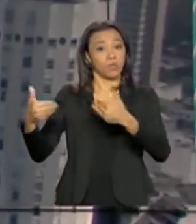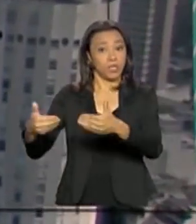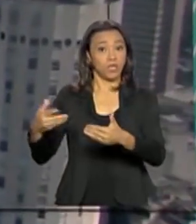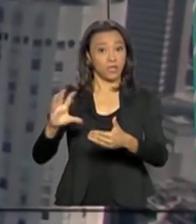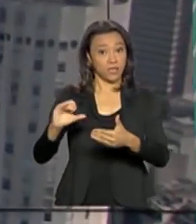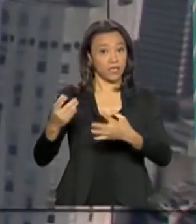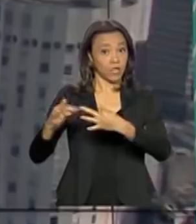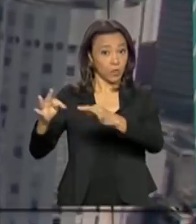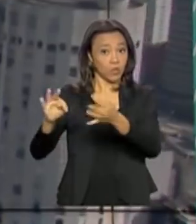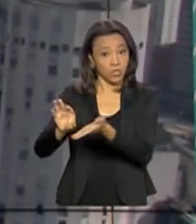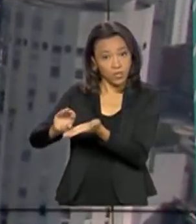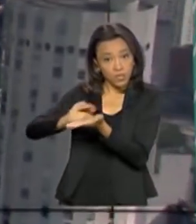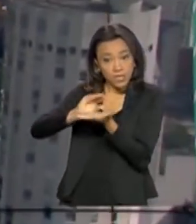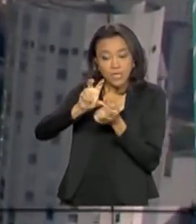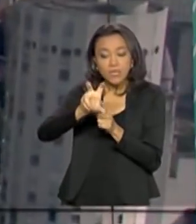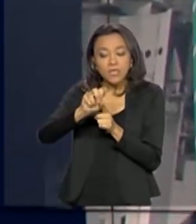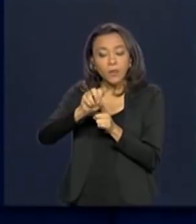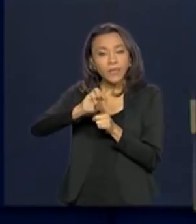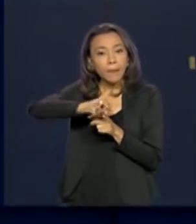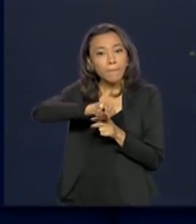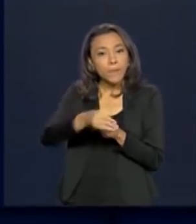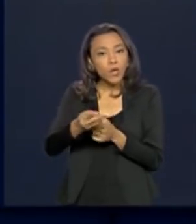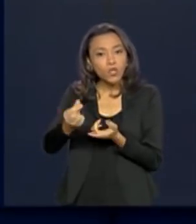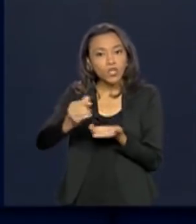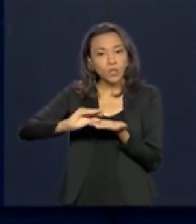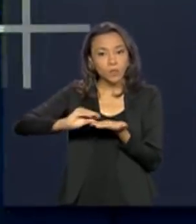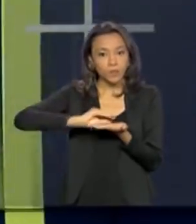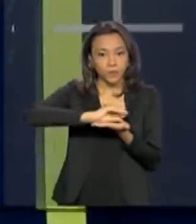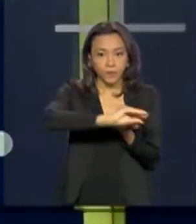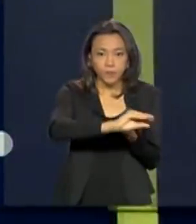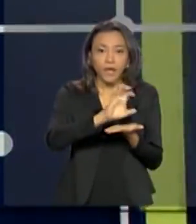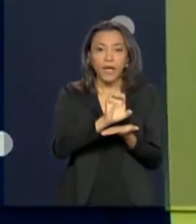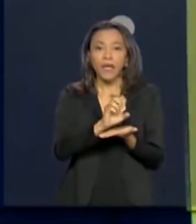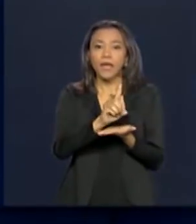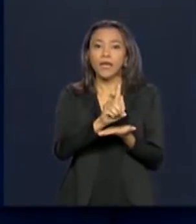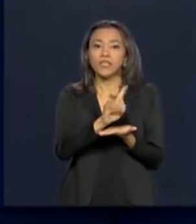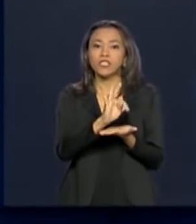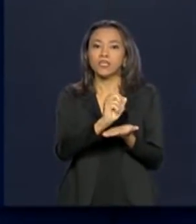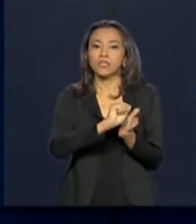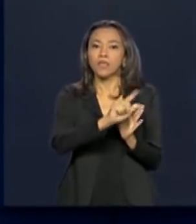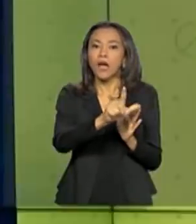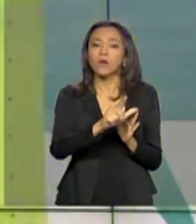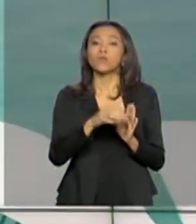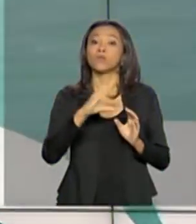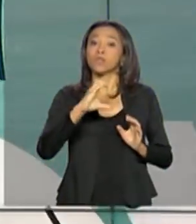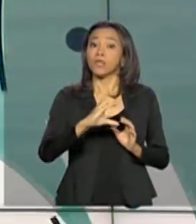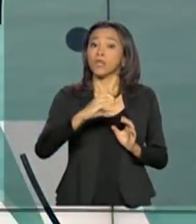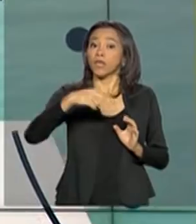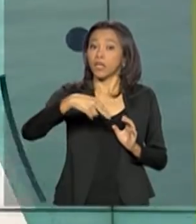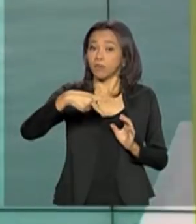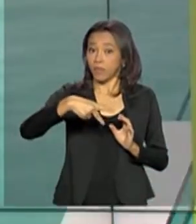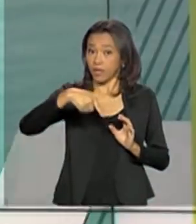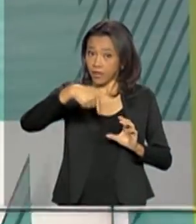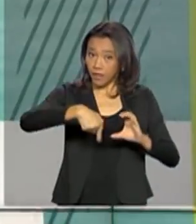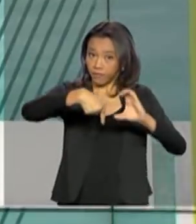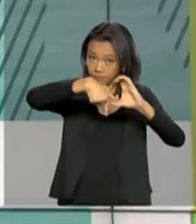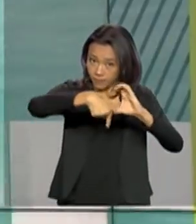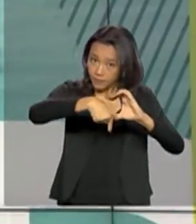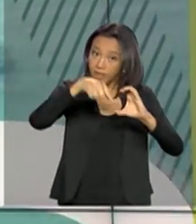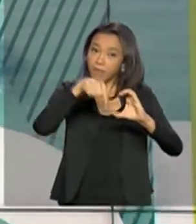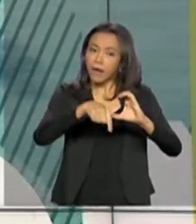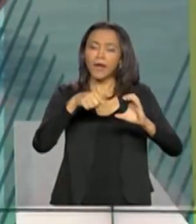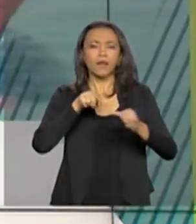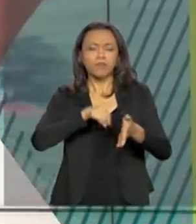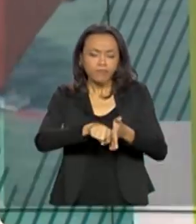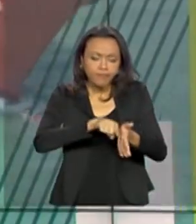Desse valor, 50 milhões serão investidos em um edital do CNPq para projetos na área de diagnósticos, vacina e